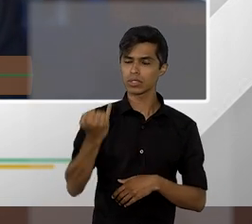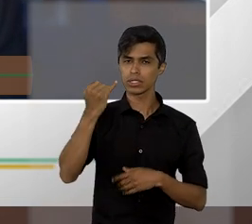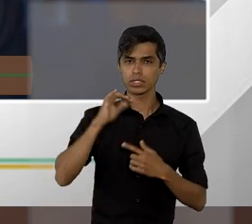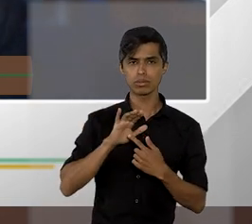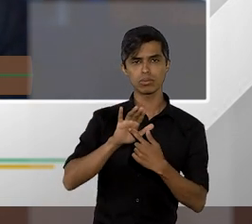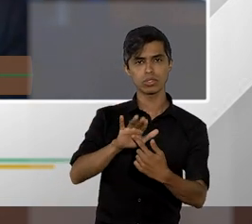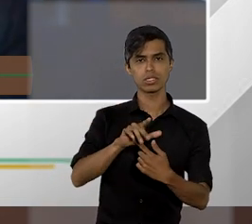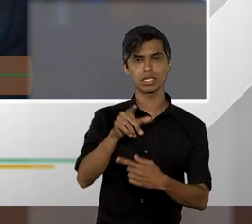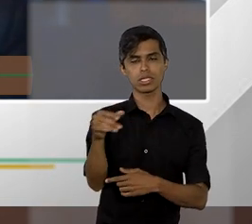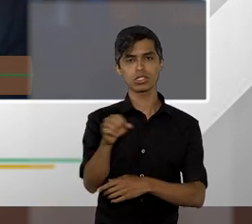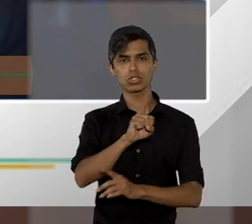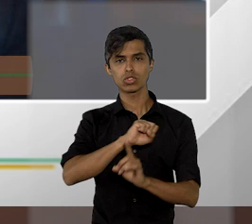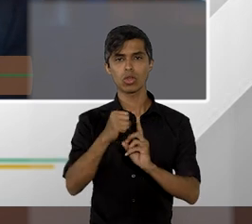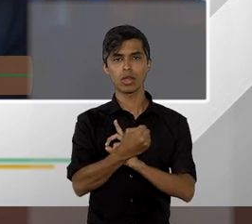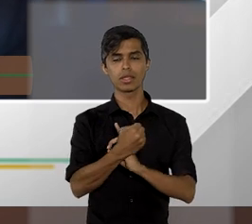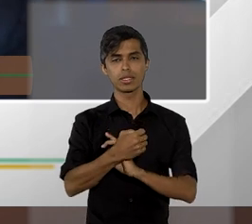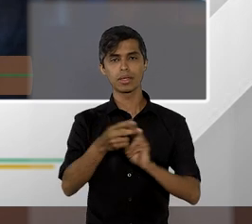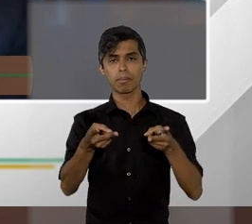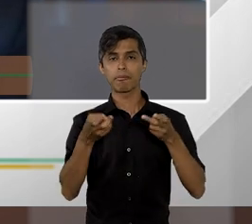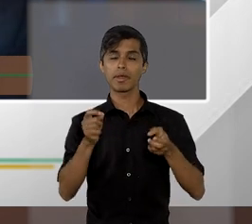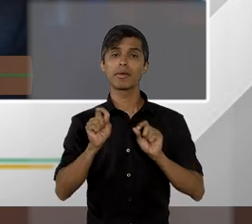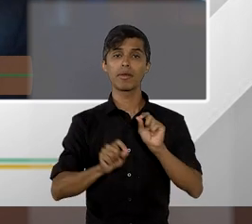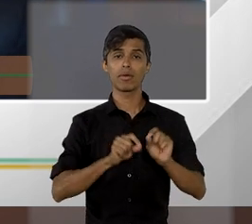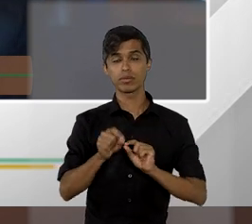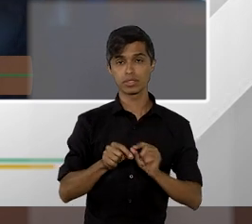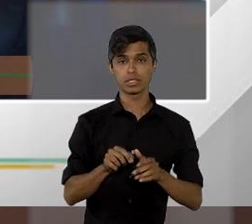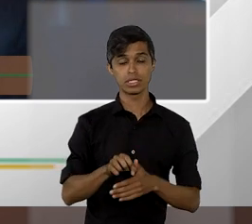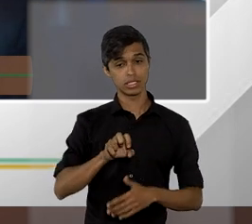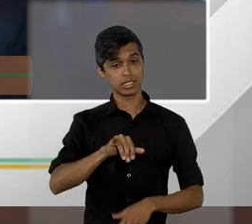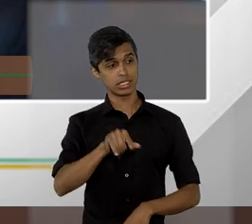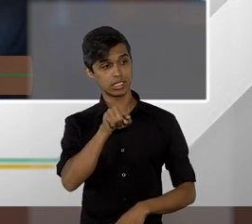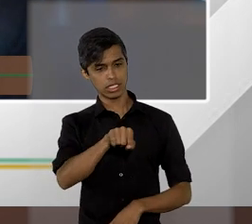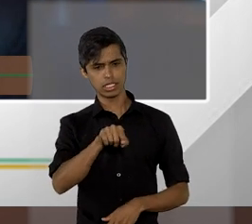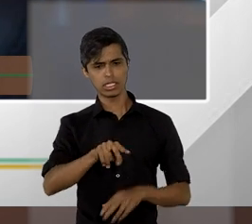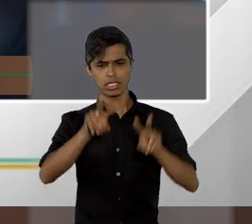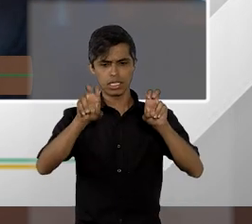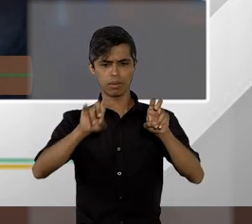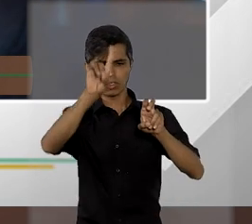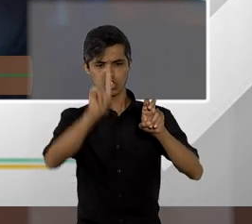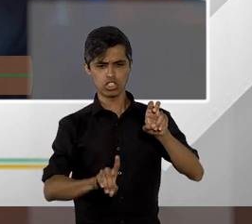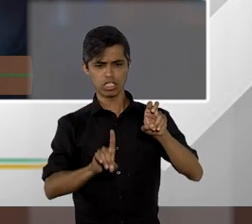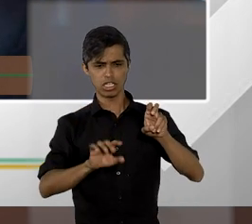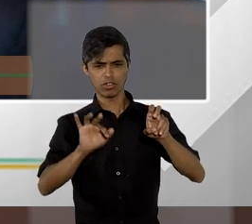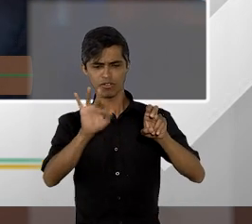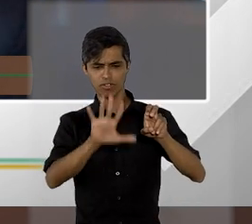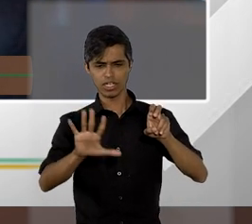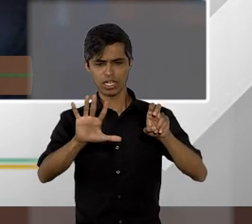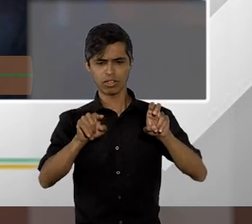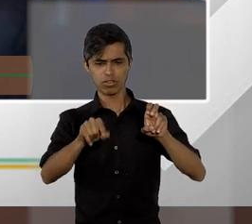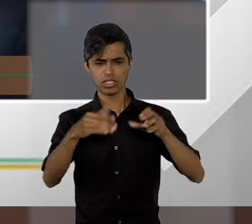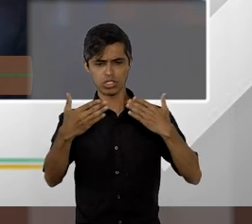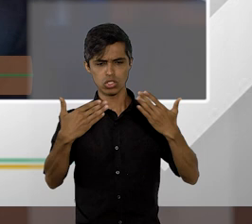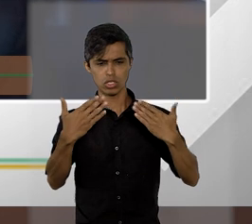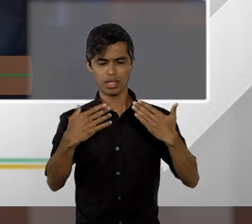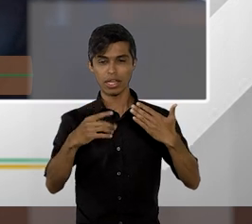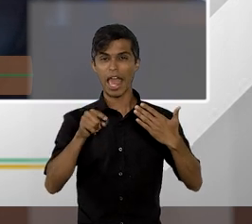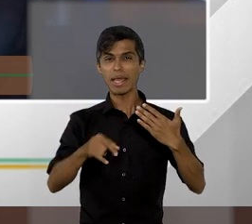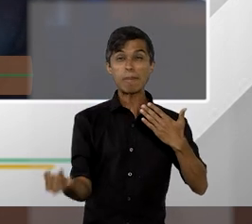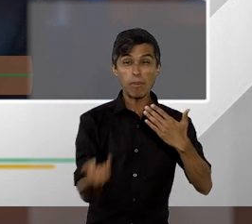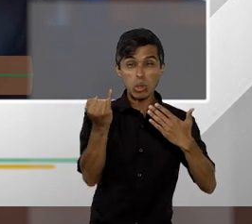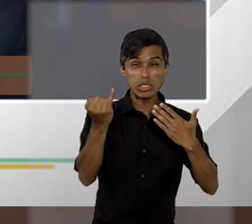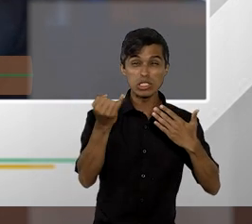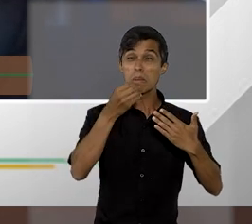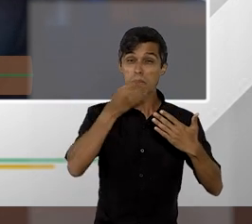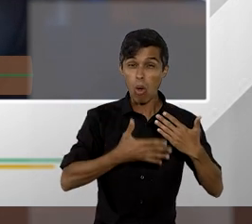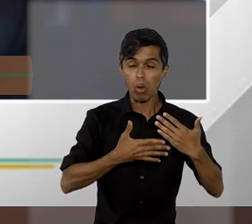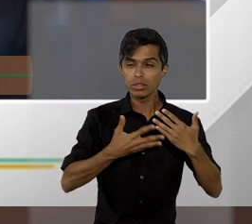sociedade. Relevância em que sentido? Que aquela questão de direito federal que ali está sendo discutida seja relevante,